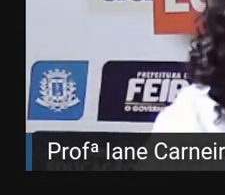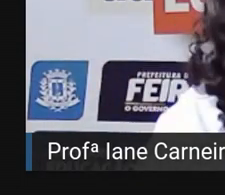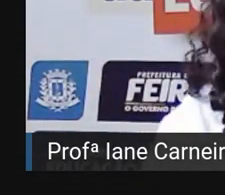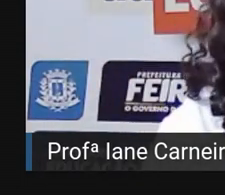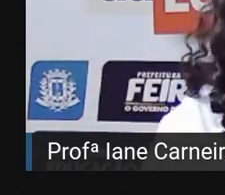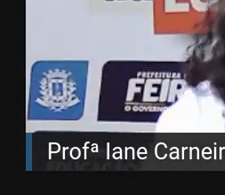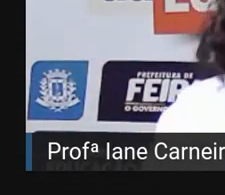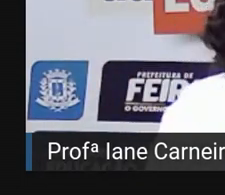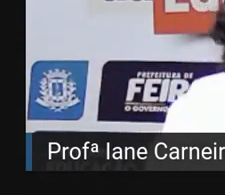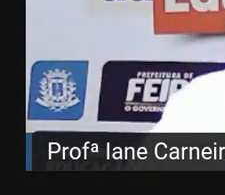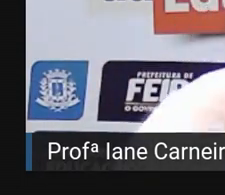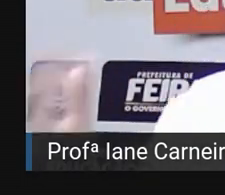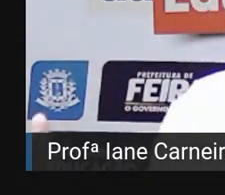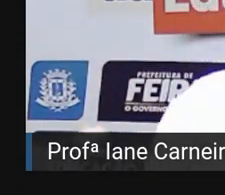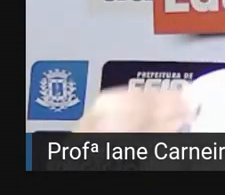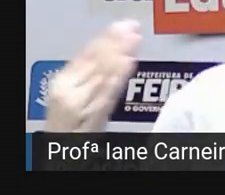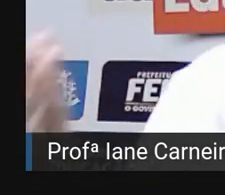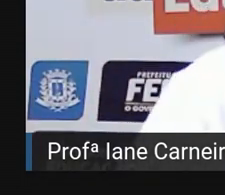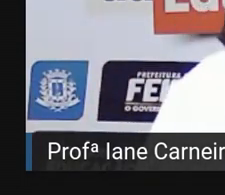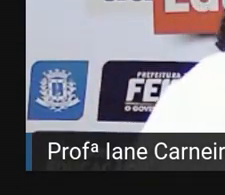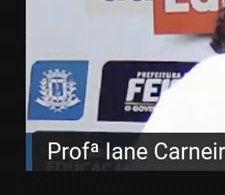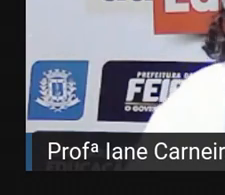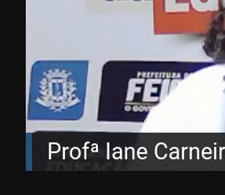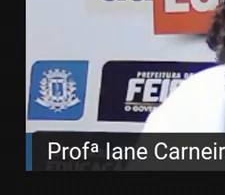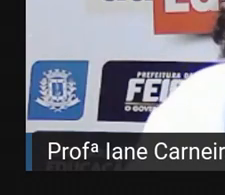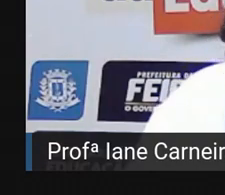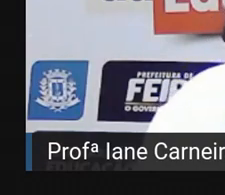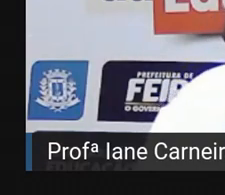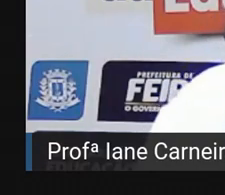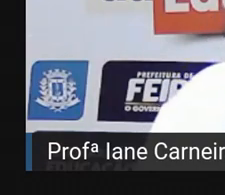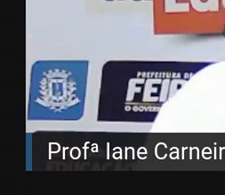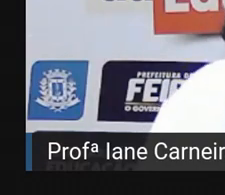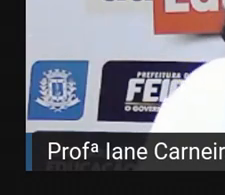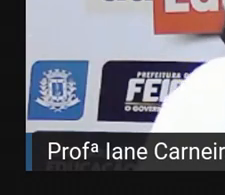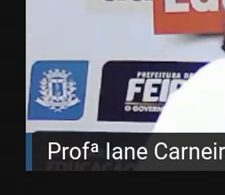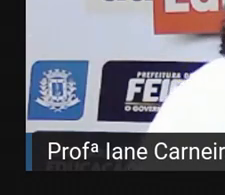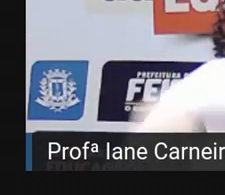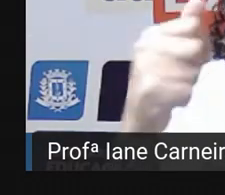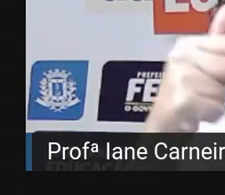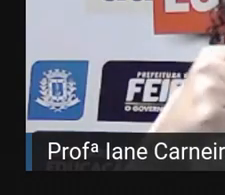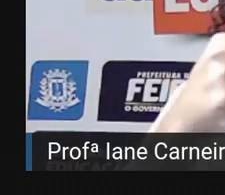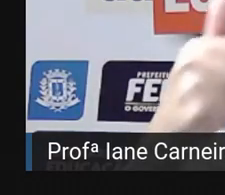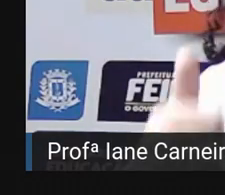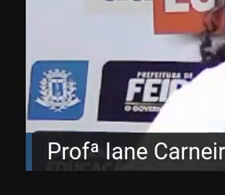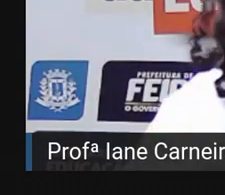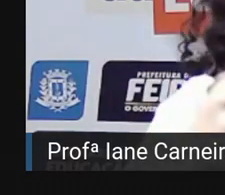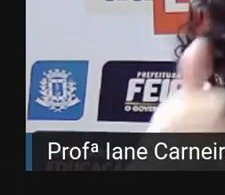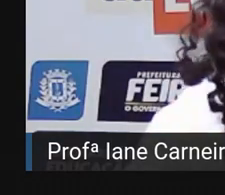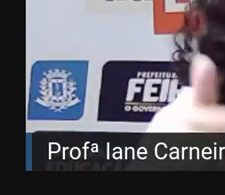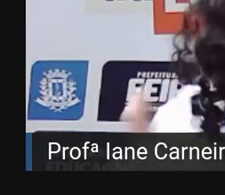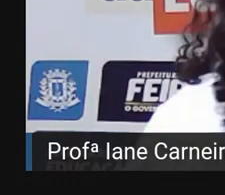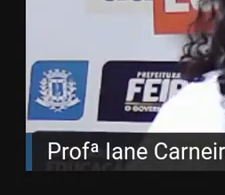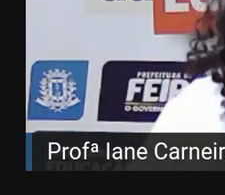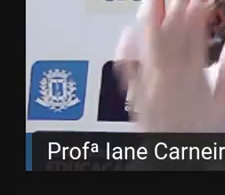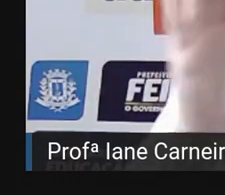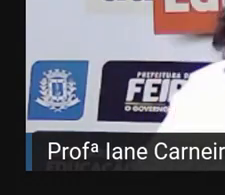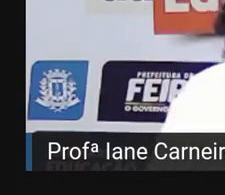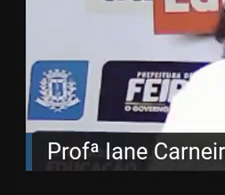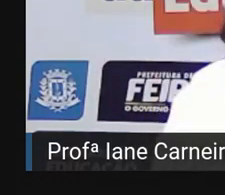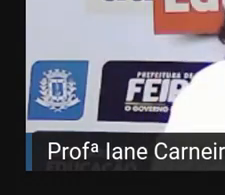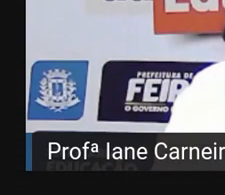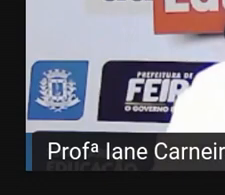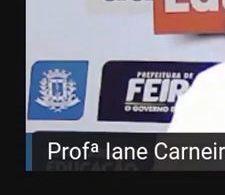que estão nela, né? Isso tudo vai ajudar muito a família de vocês, tá certo? Então, nós nos vemos na próxima aula.